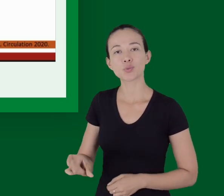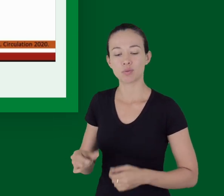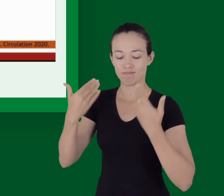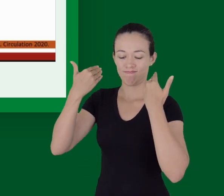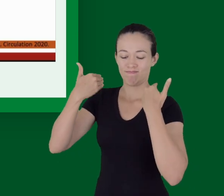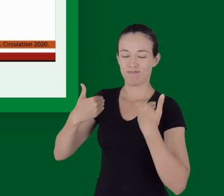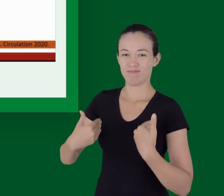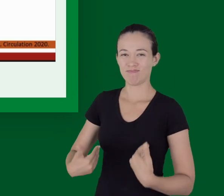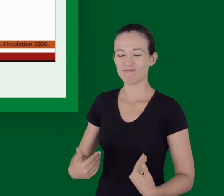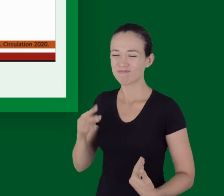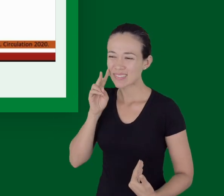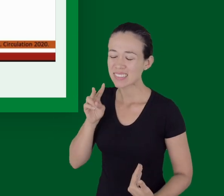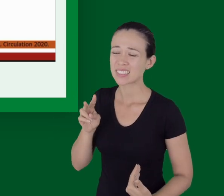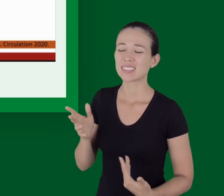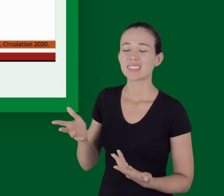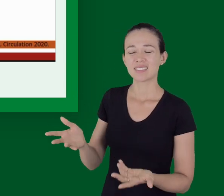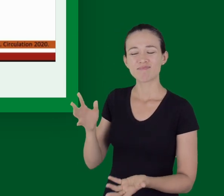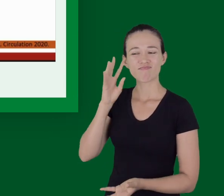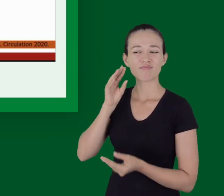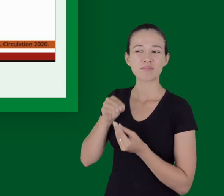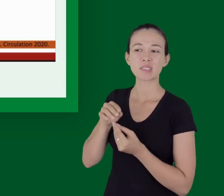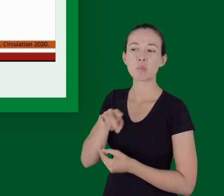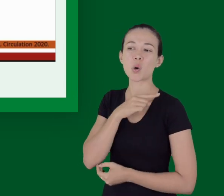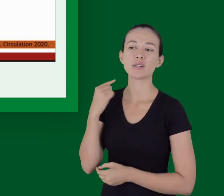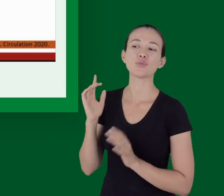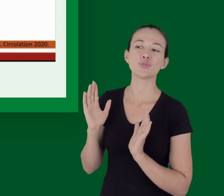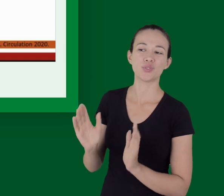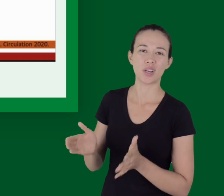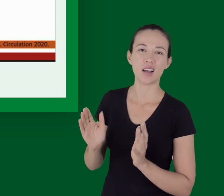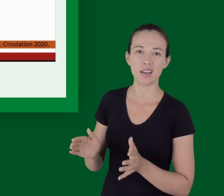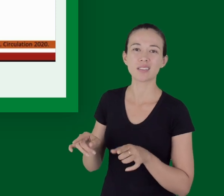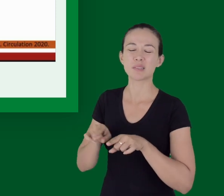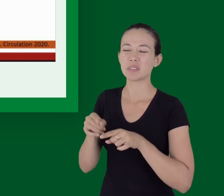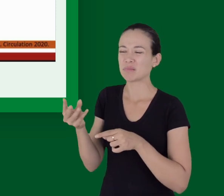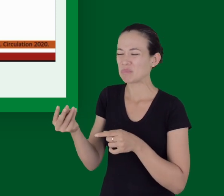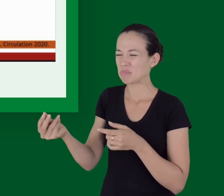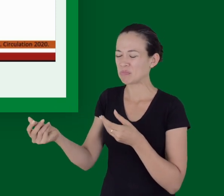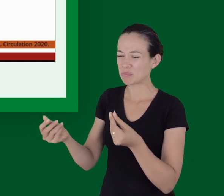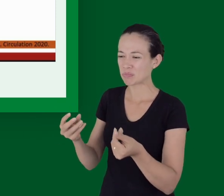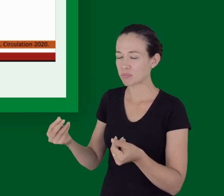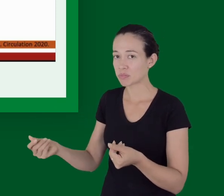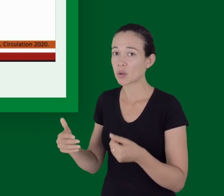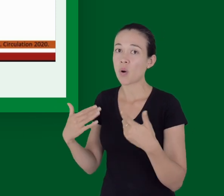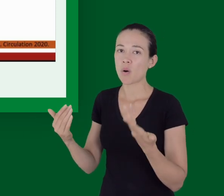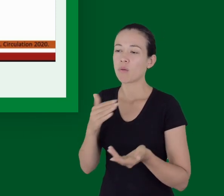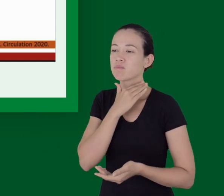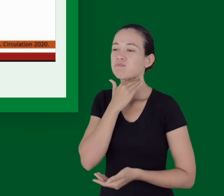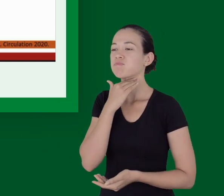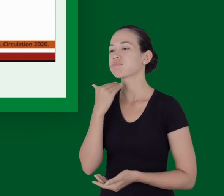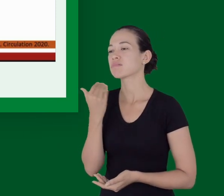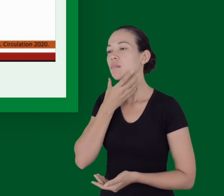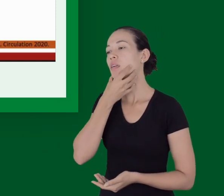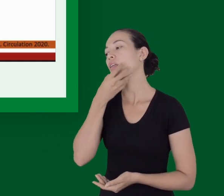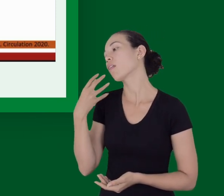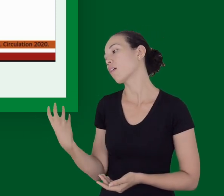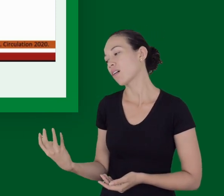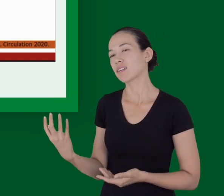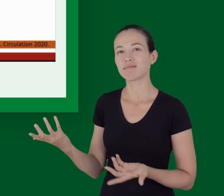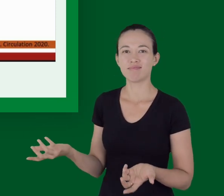Se o paciente já tiver com rigor mortis, rigor cadavérico, sinais de decomposição,